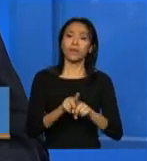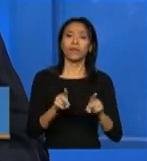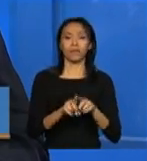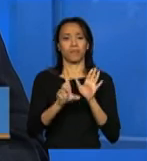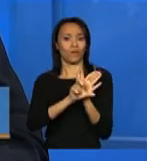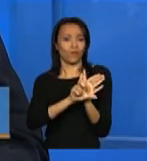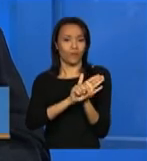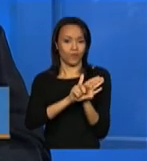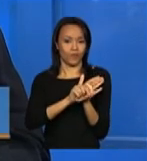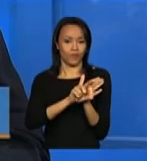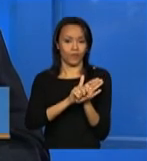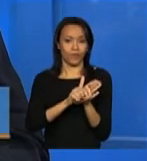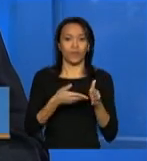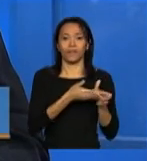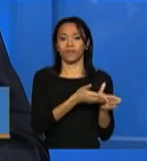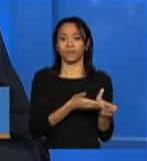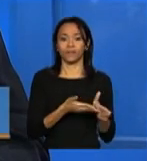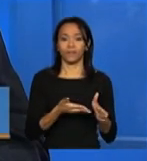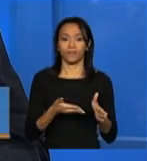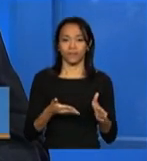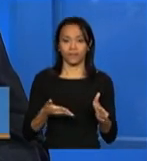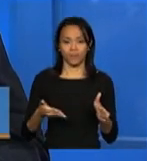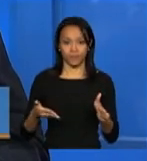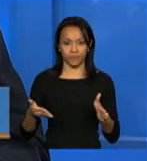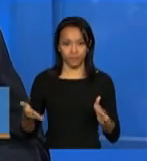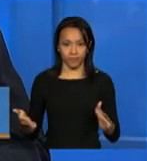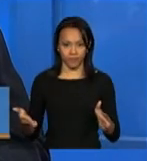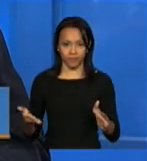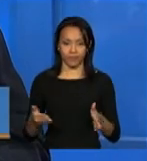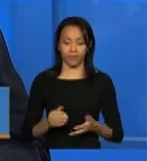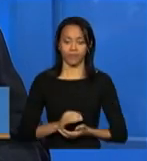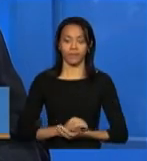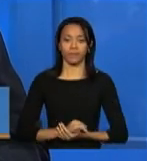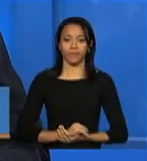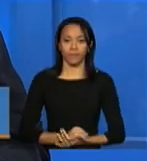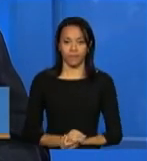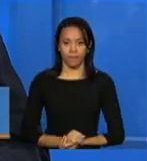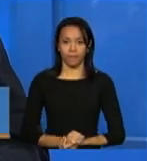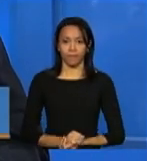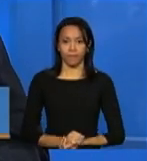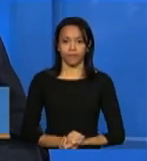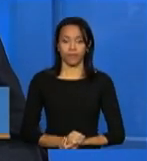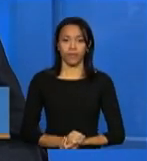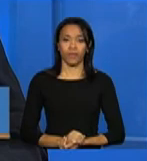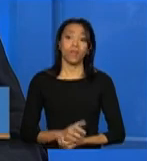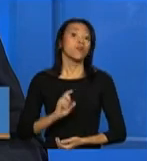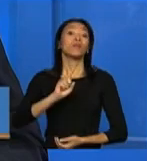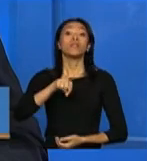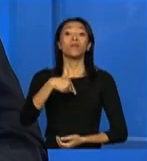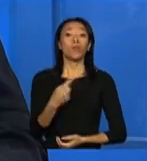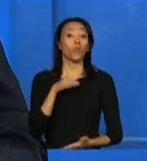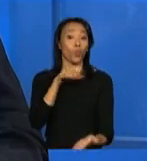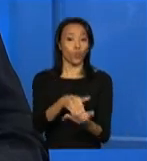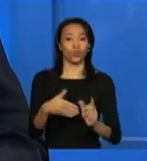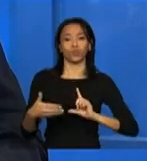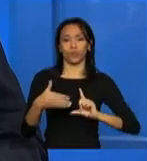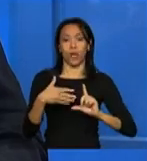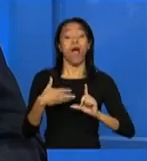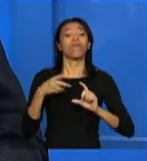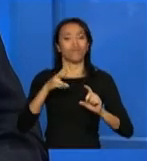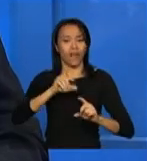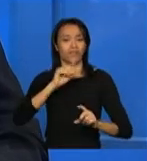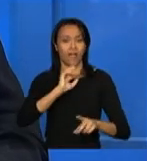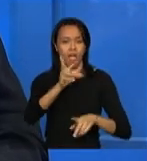arroba, mds, comunicação, sem cedilha e sem tio. No último bloco serão respondidas